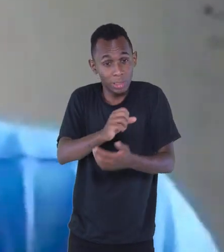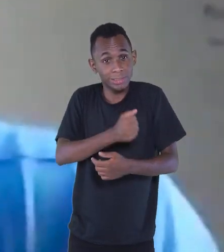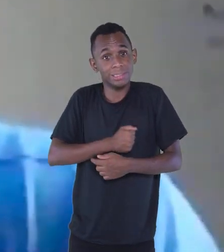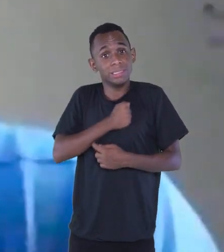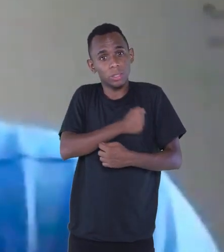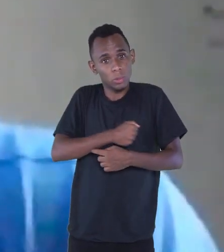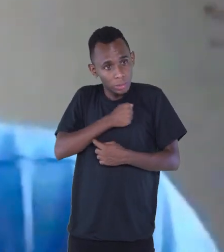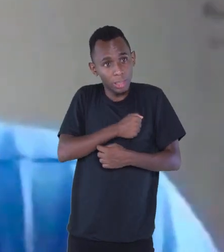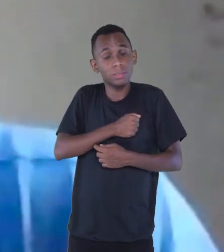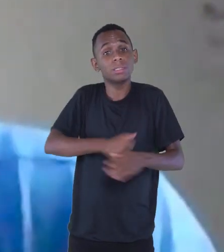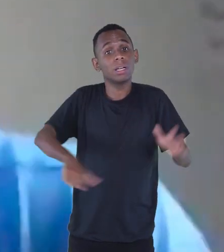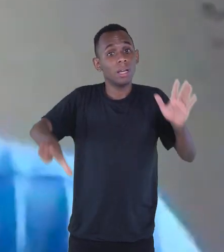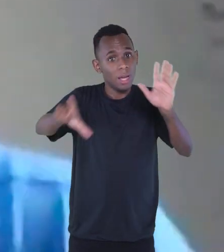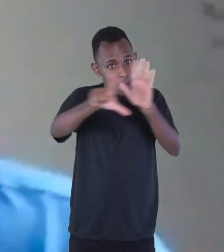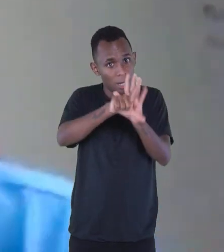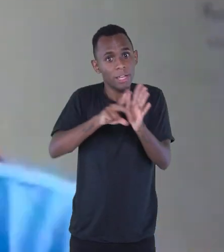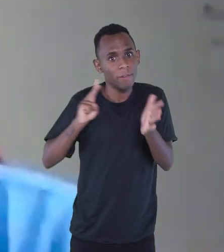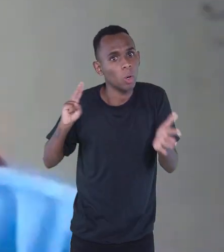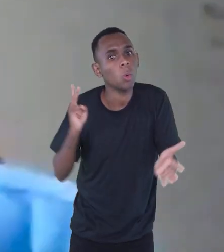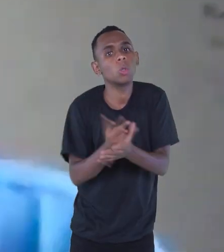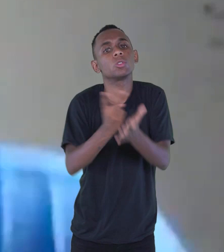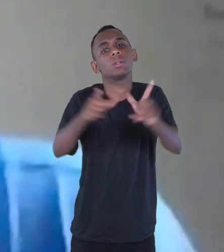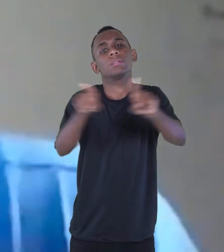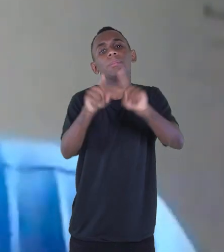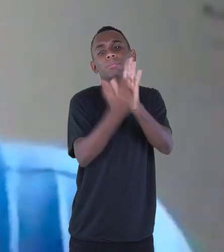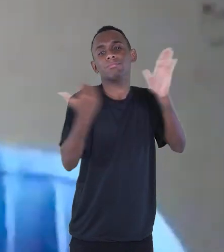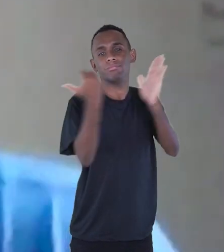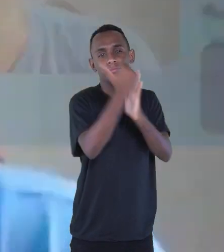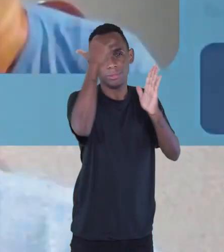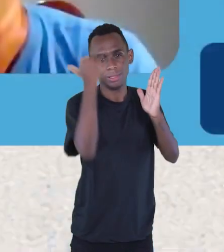essa lei fica em vigor. Ai,